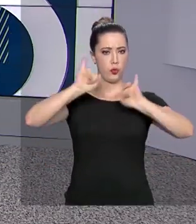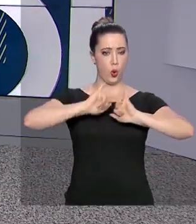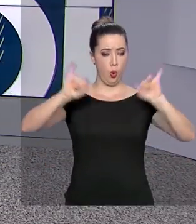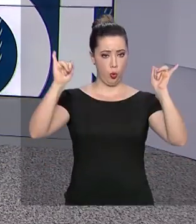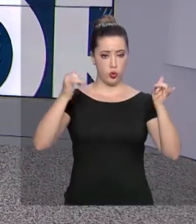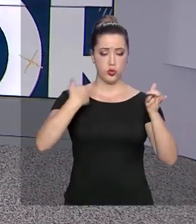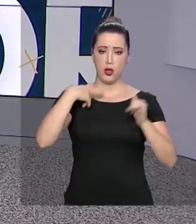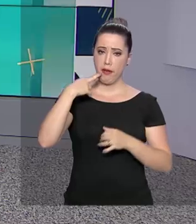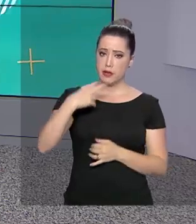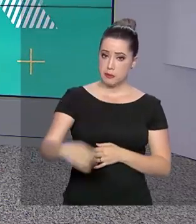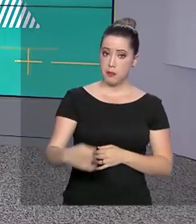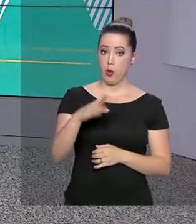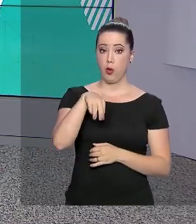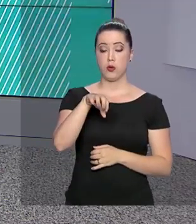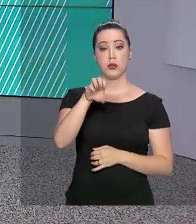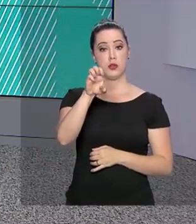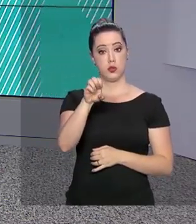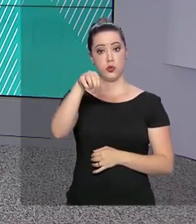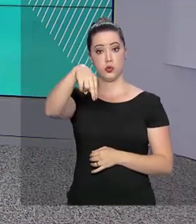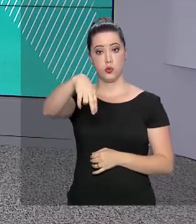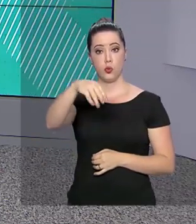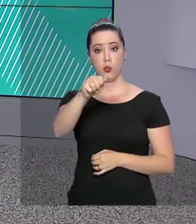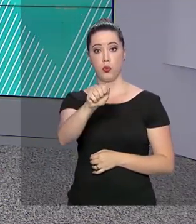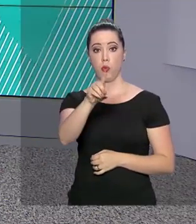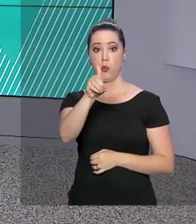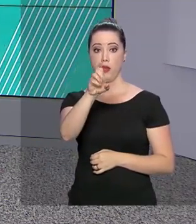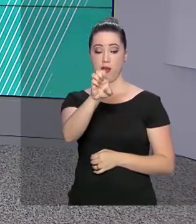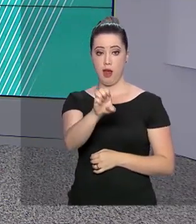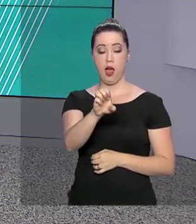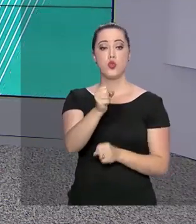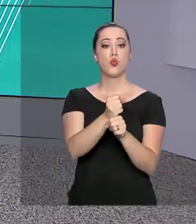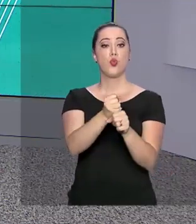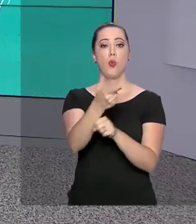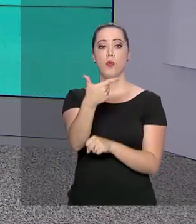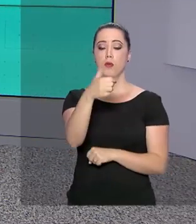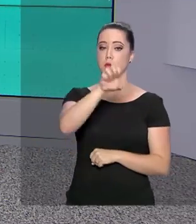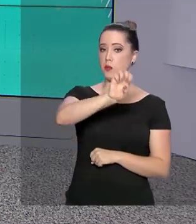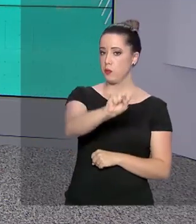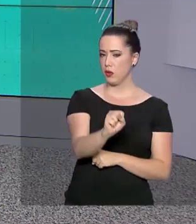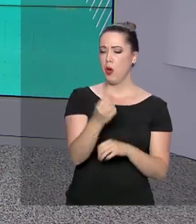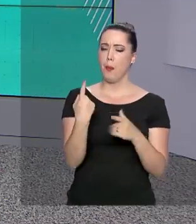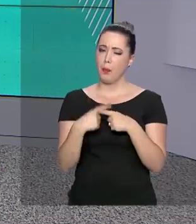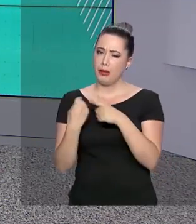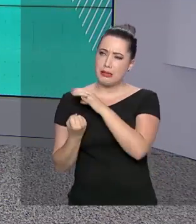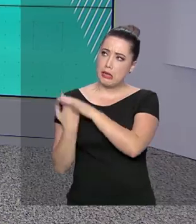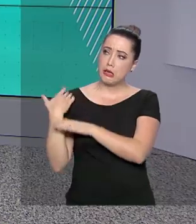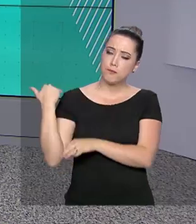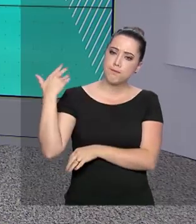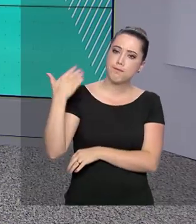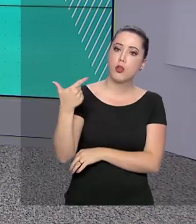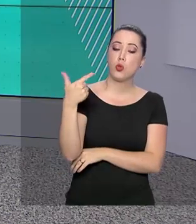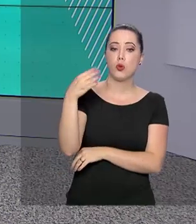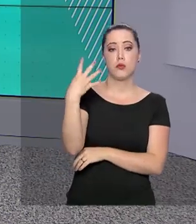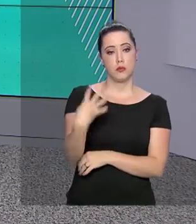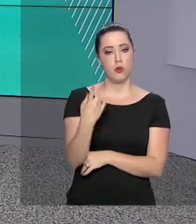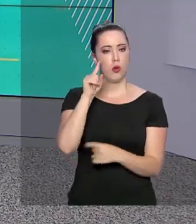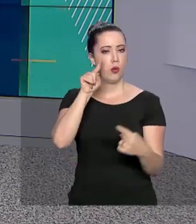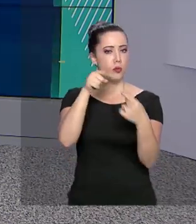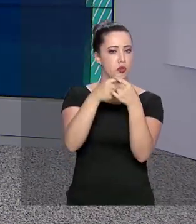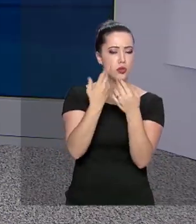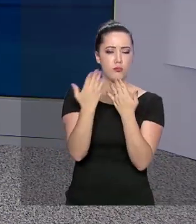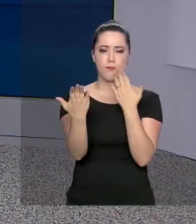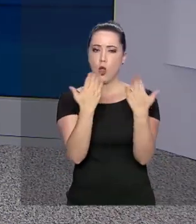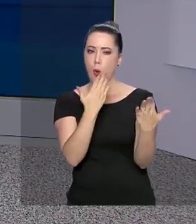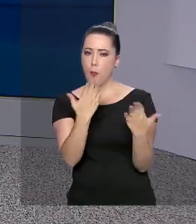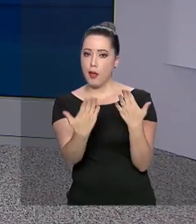Exame Nacional de Desempenho de Estudantes, ENAD 2018. Criada em 2004, a prova tem por objetivo avaliar a qualidade do